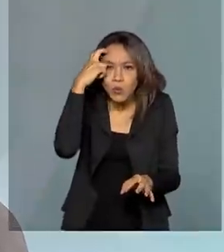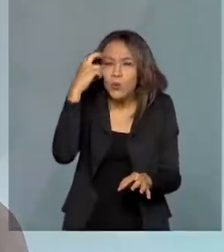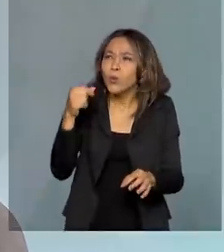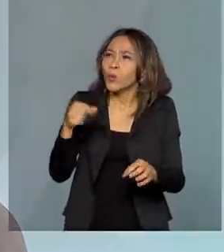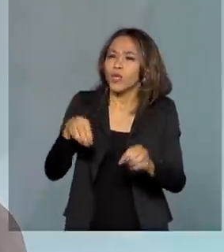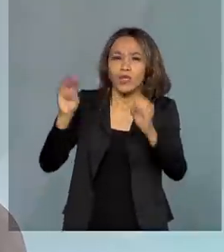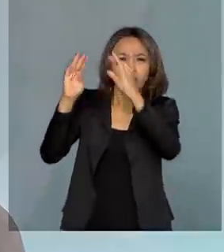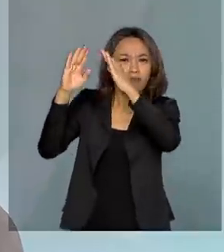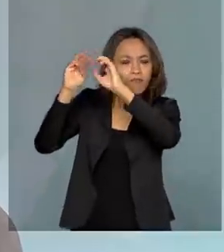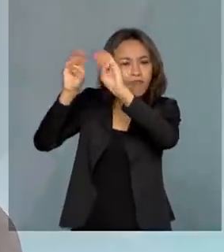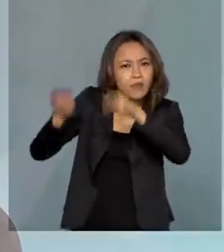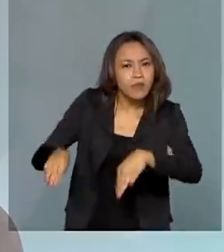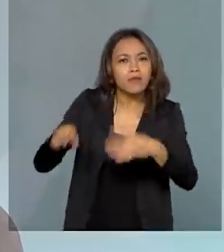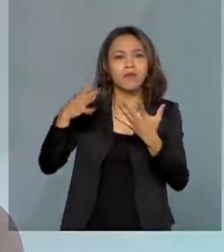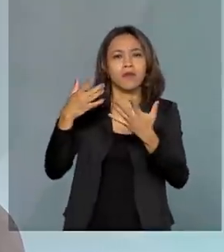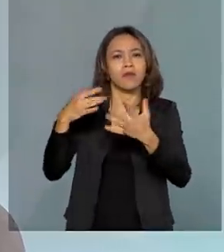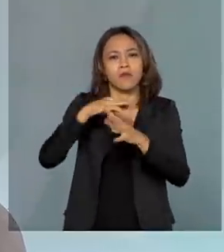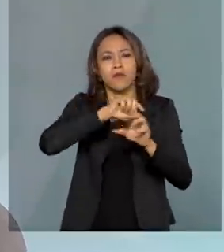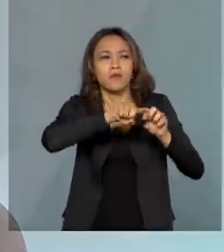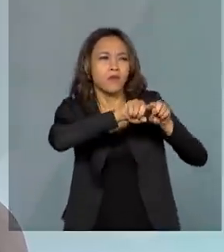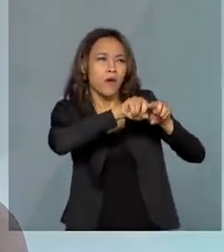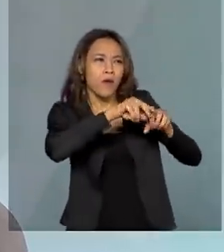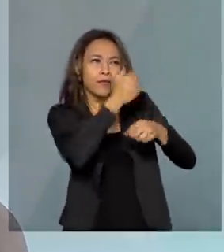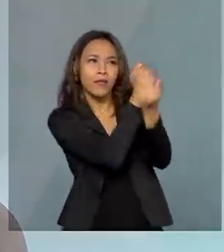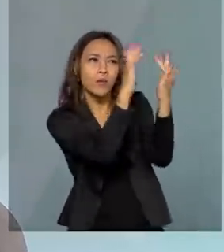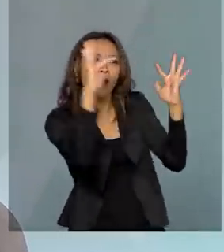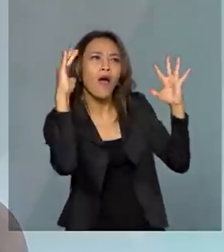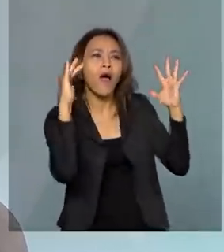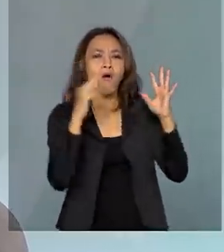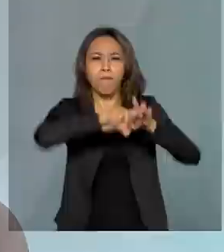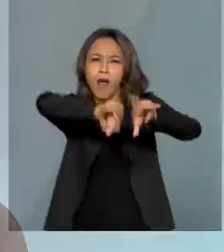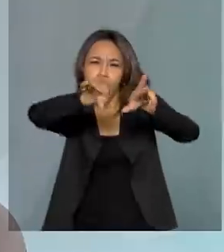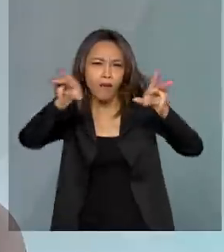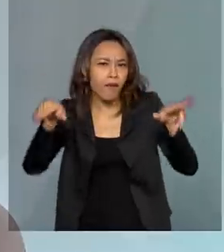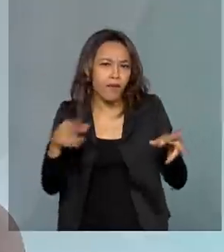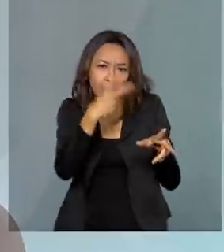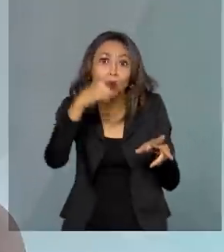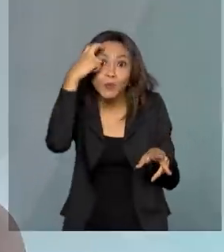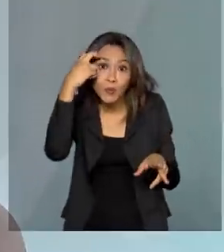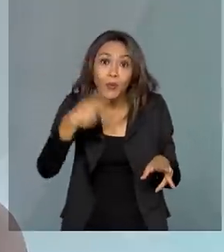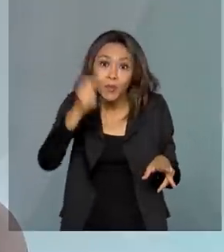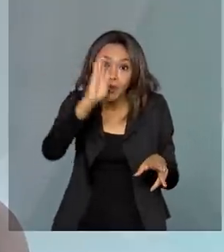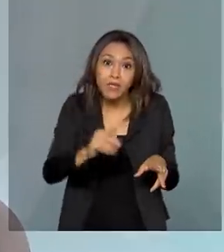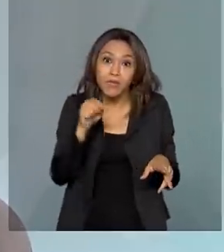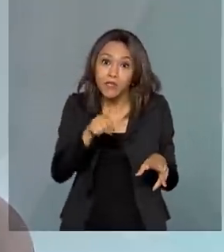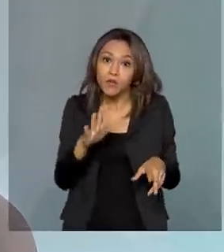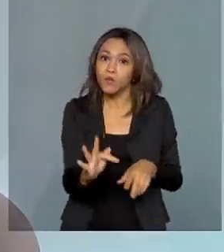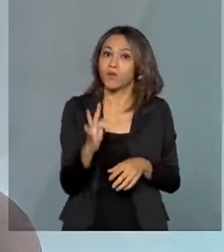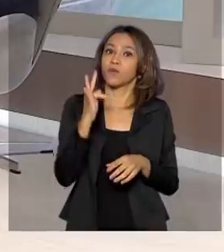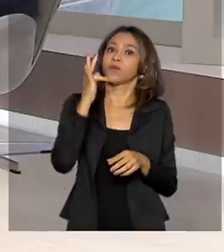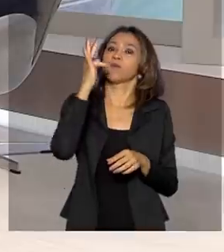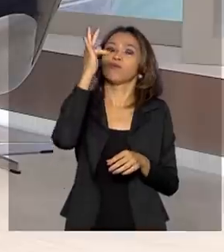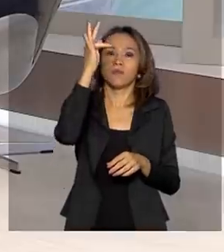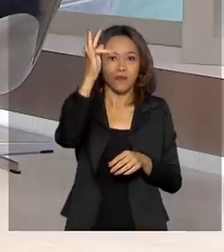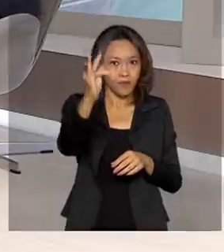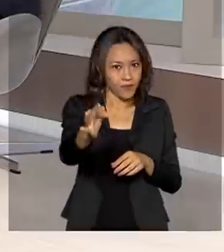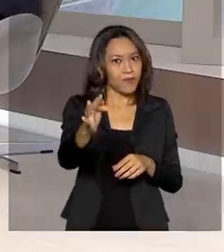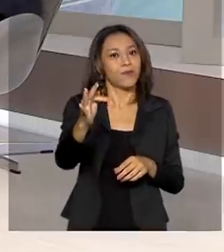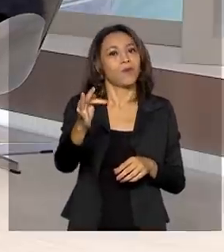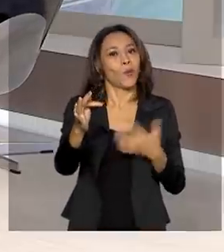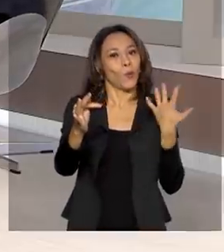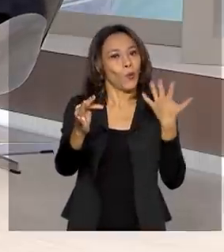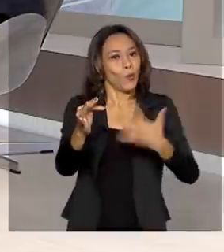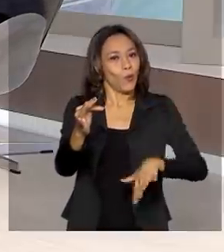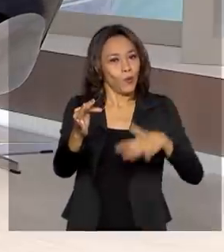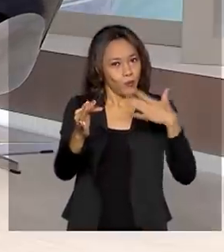propulsora ali para a própria conservação do patrimônio, o que no futuro vai nos render até grandes